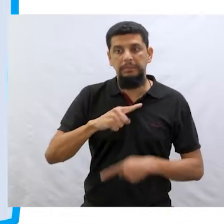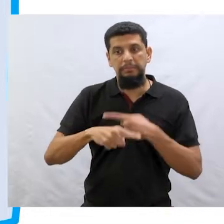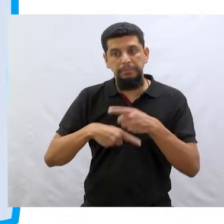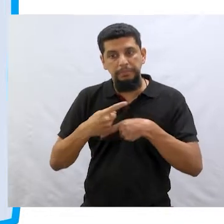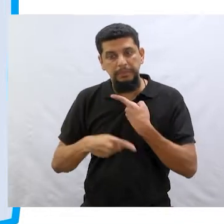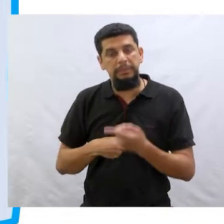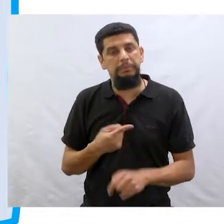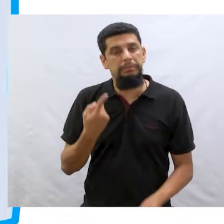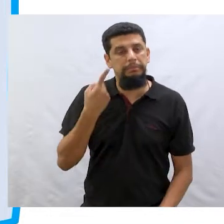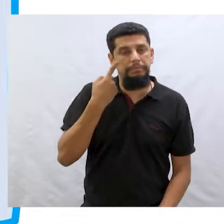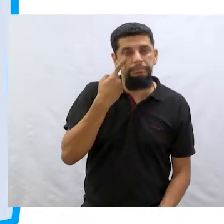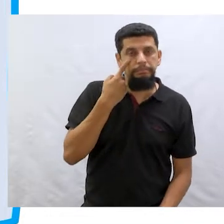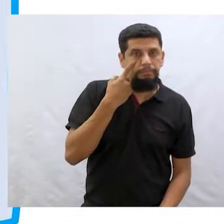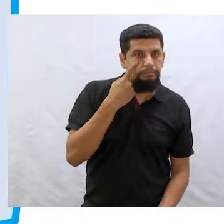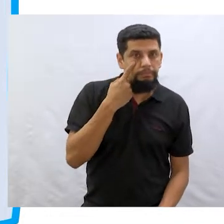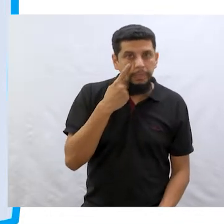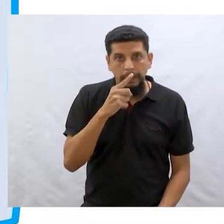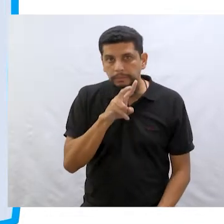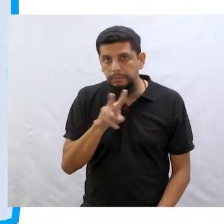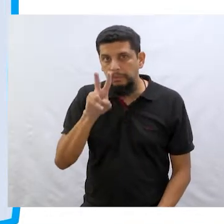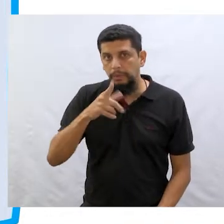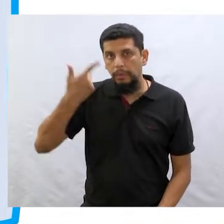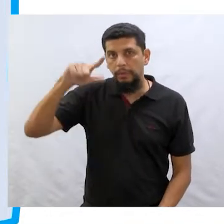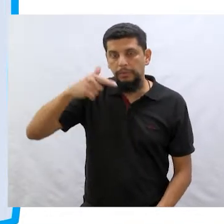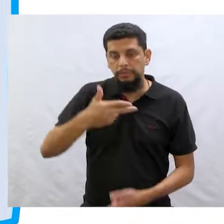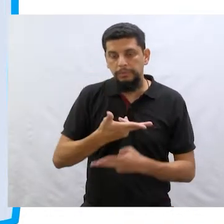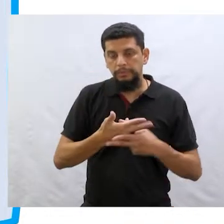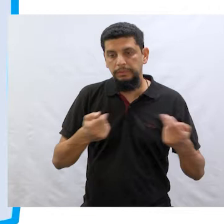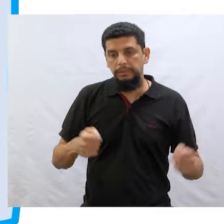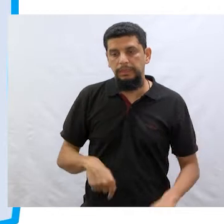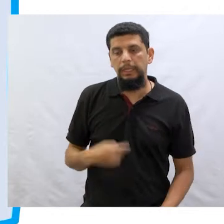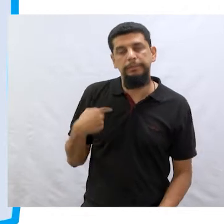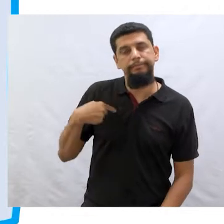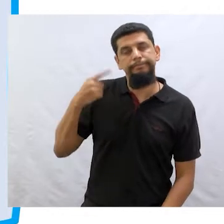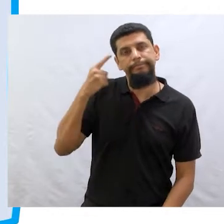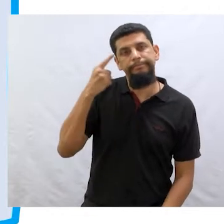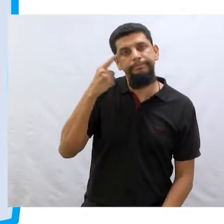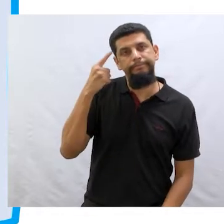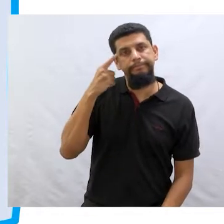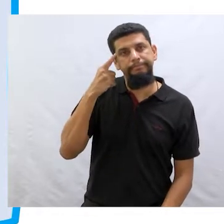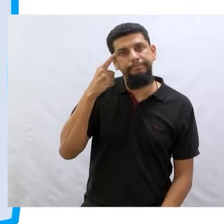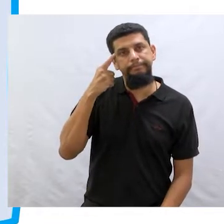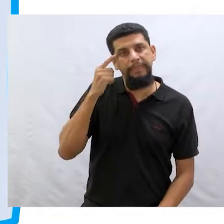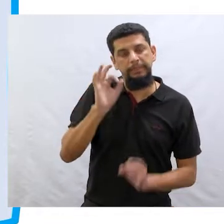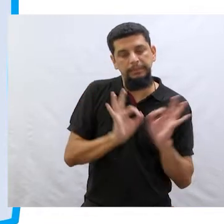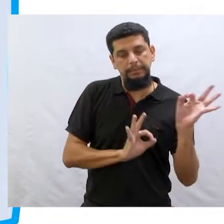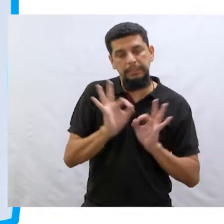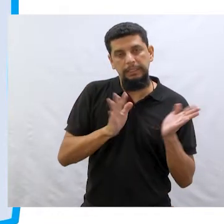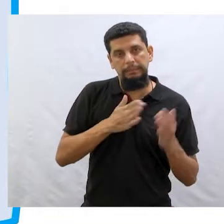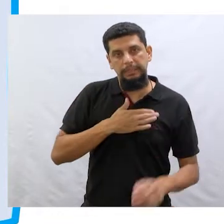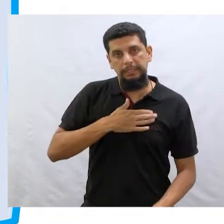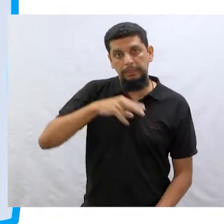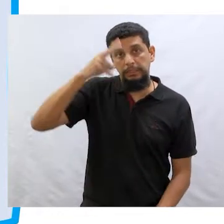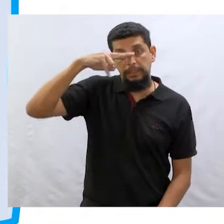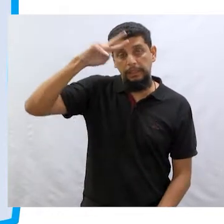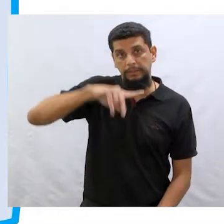busquei outros casos e mais outros. Bolei eu mesmo as minhas histórias.